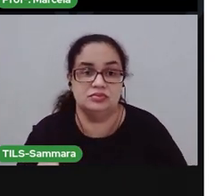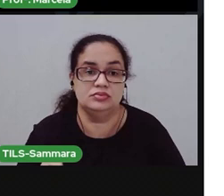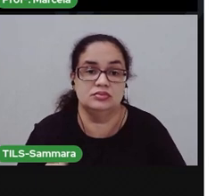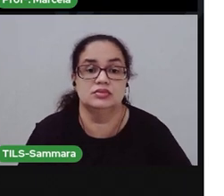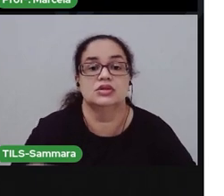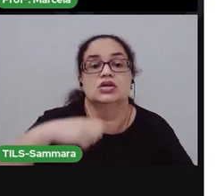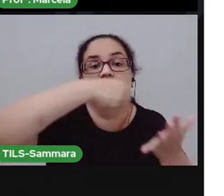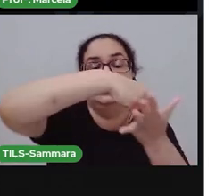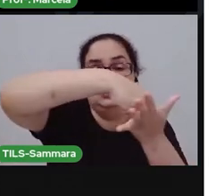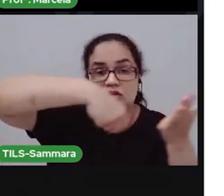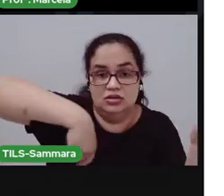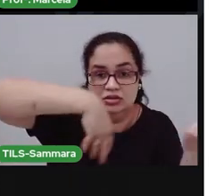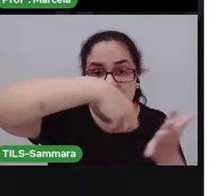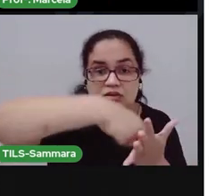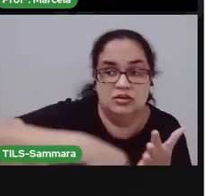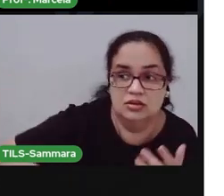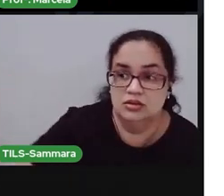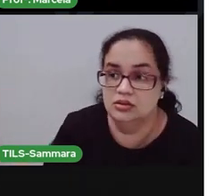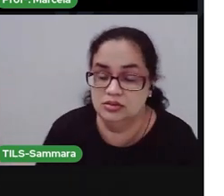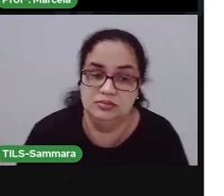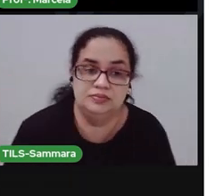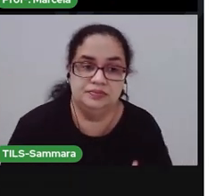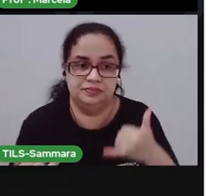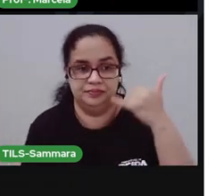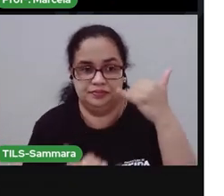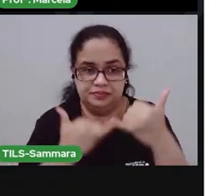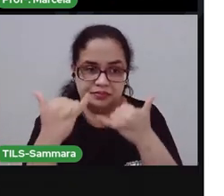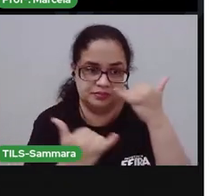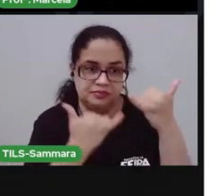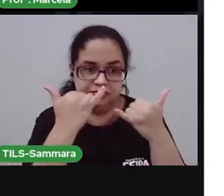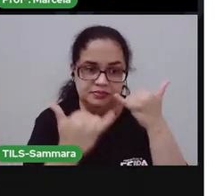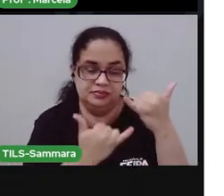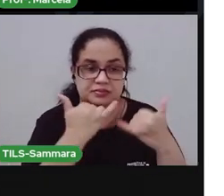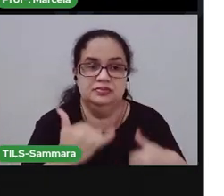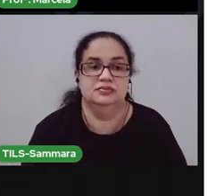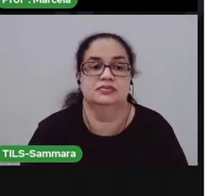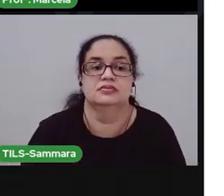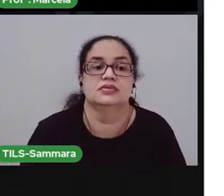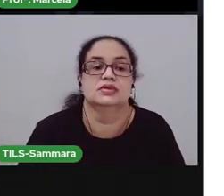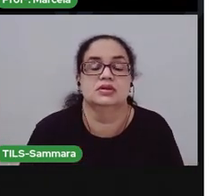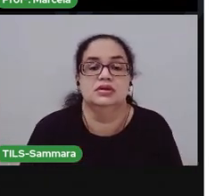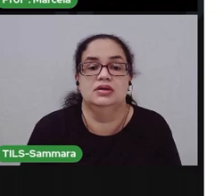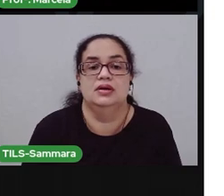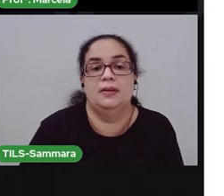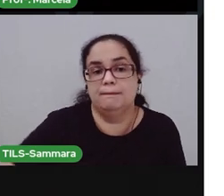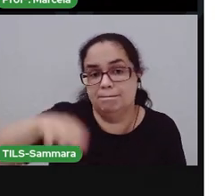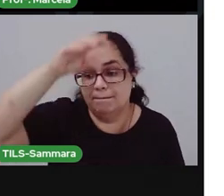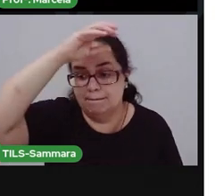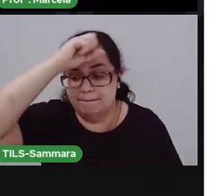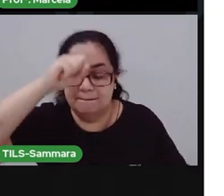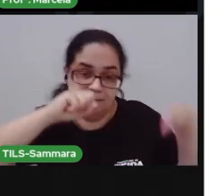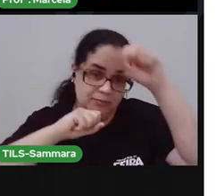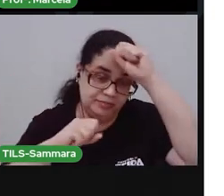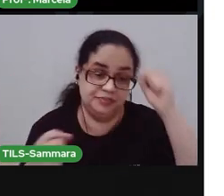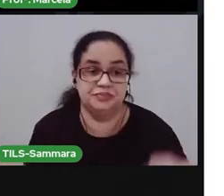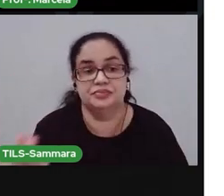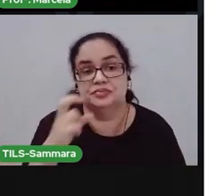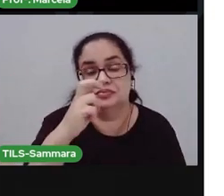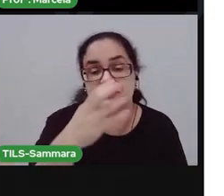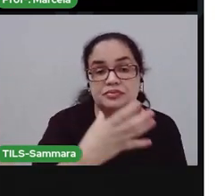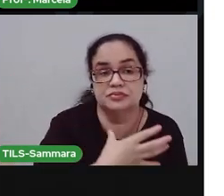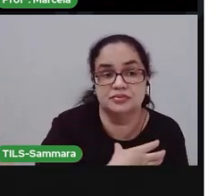Agora, crianças, vamos fazer um joguinho? Vamos nos divertir aprendendo sobre os cinco sentidos?